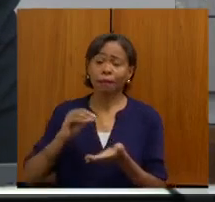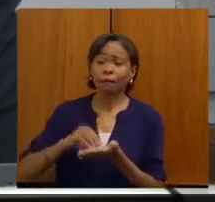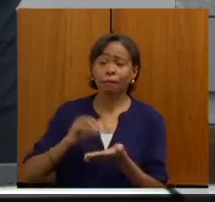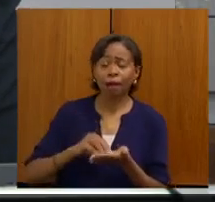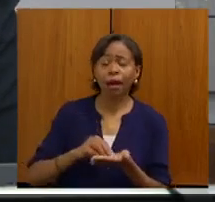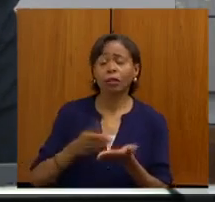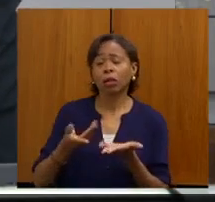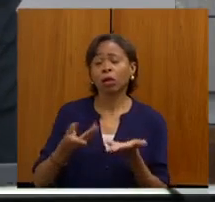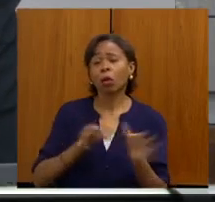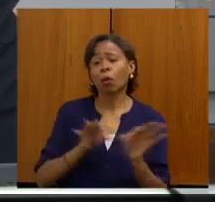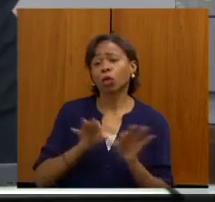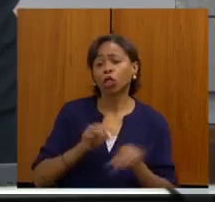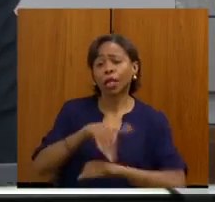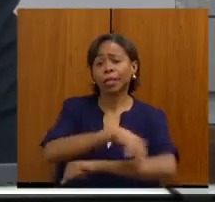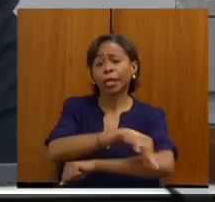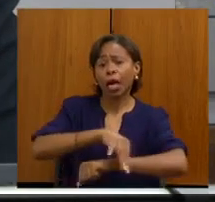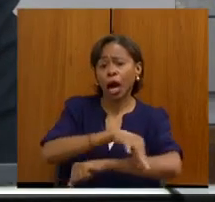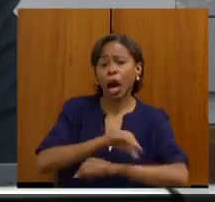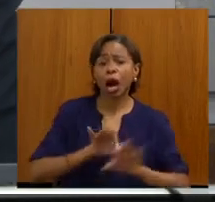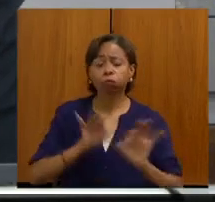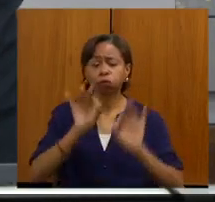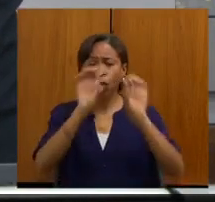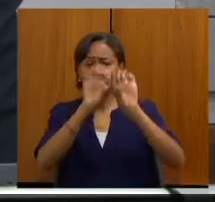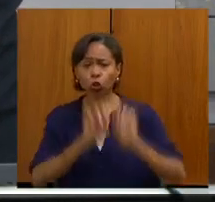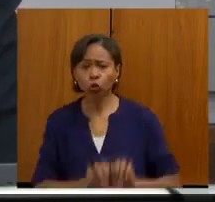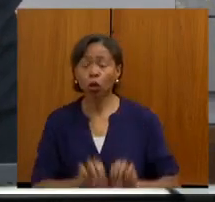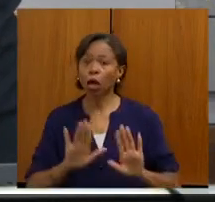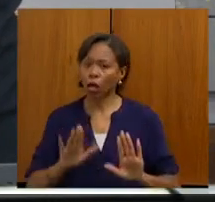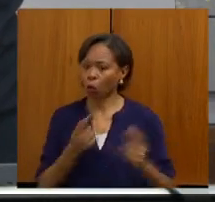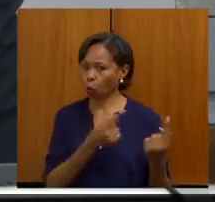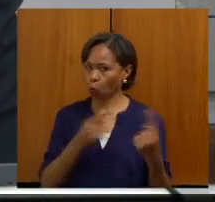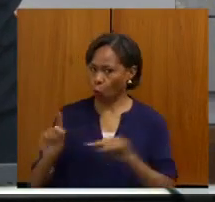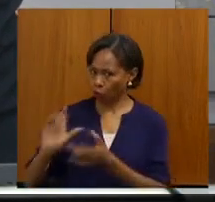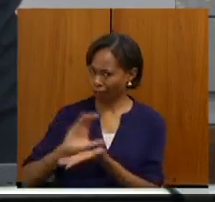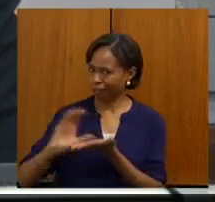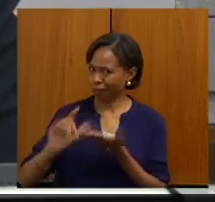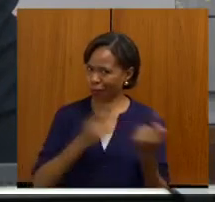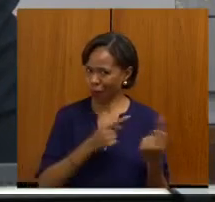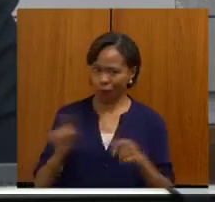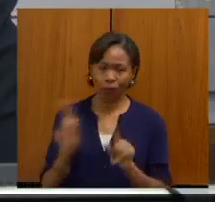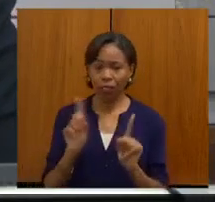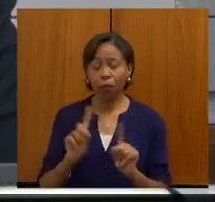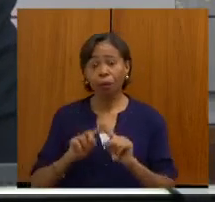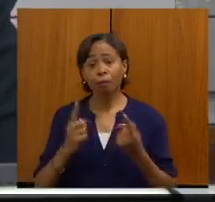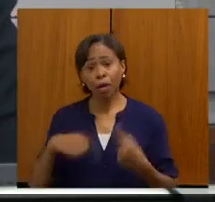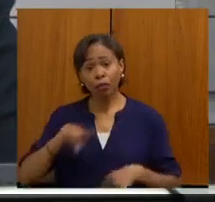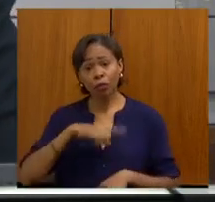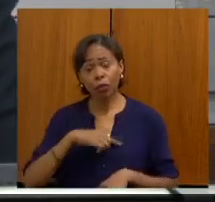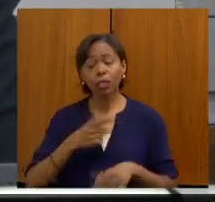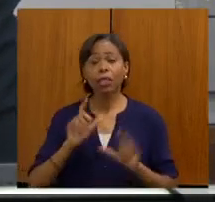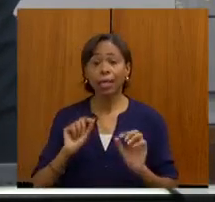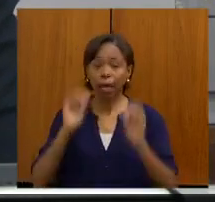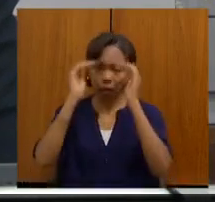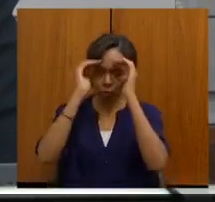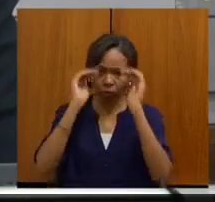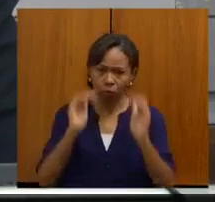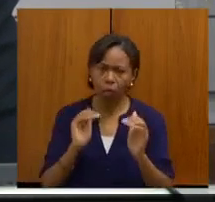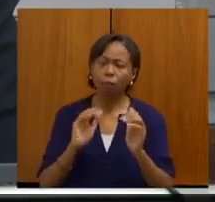arquitetônico, e eu não sou contra o investimento, e a gente foi mais conservador para garantir a execução da emenda,